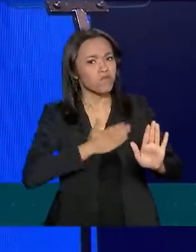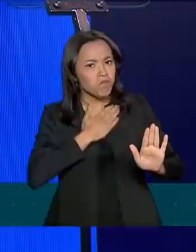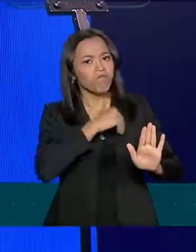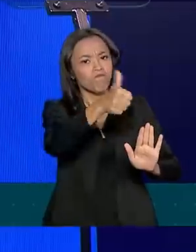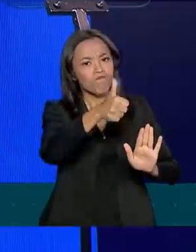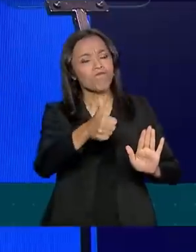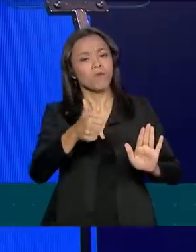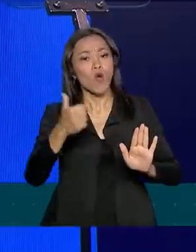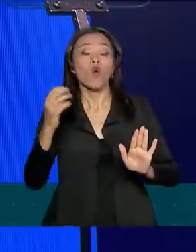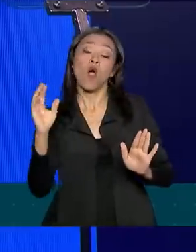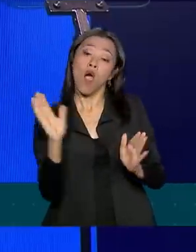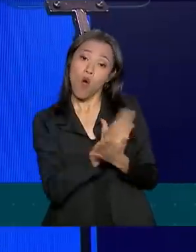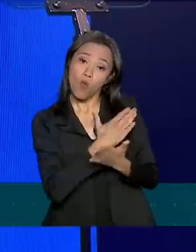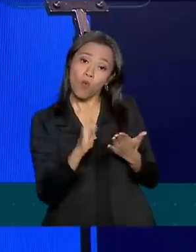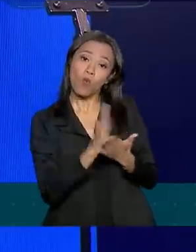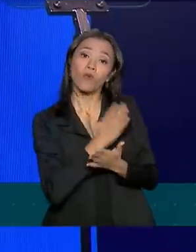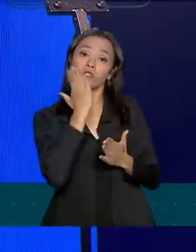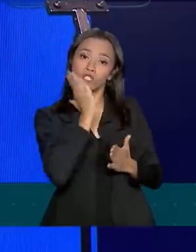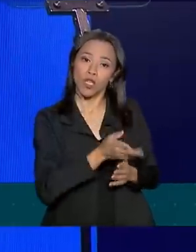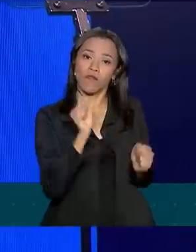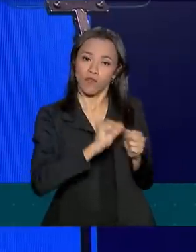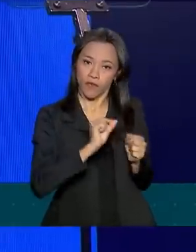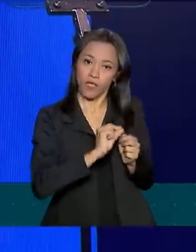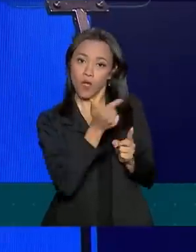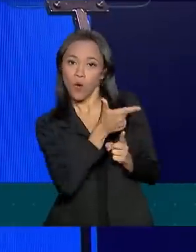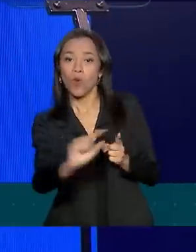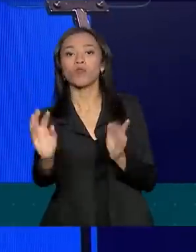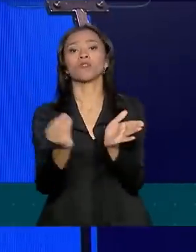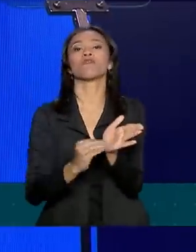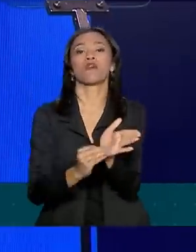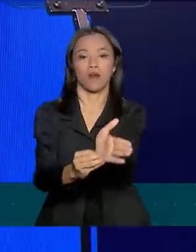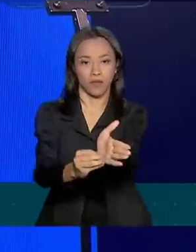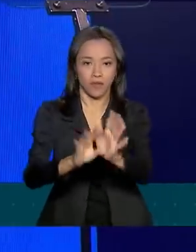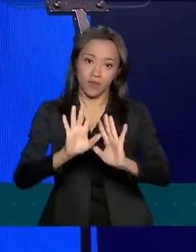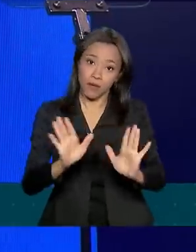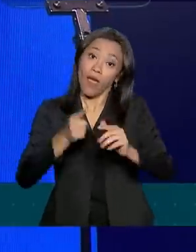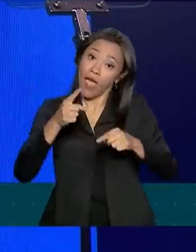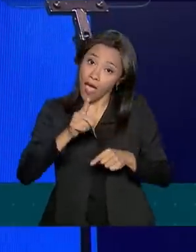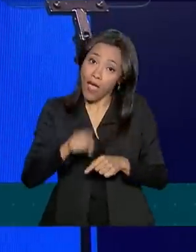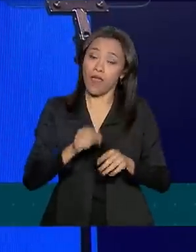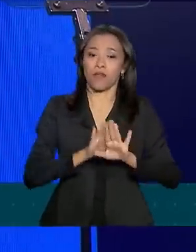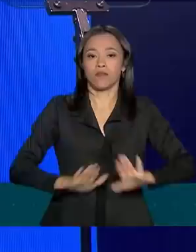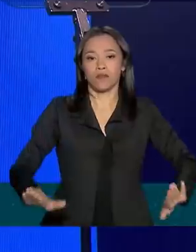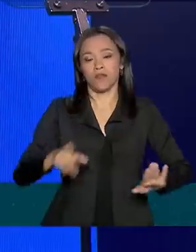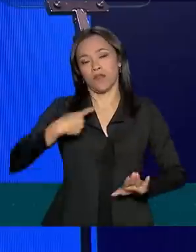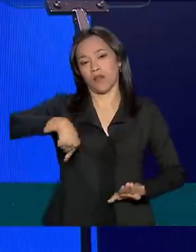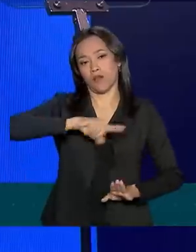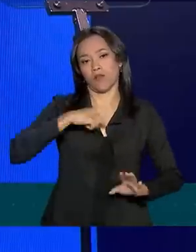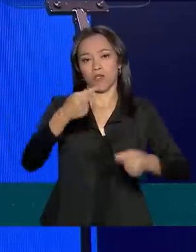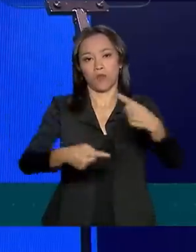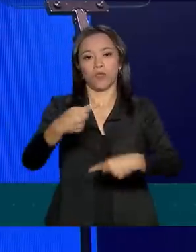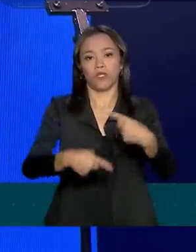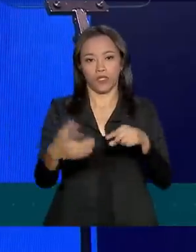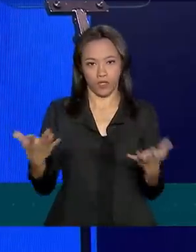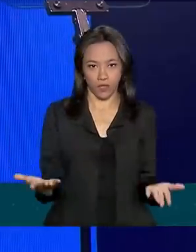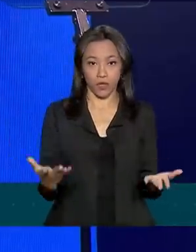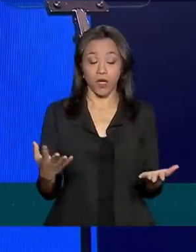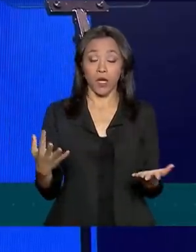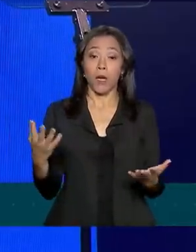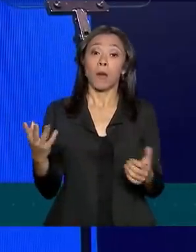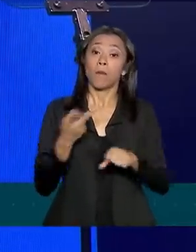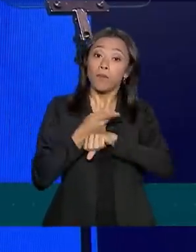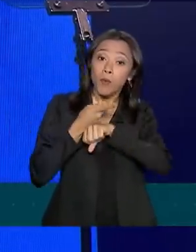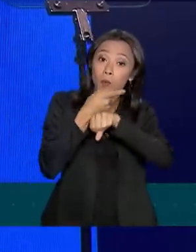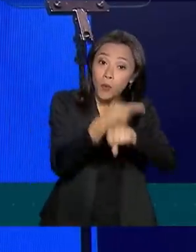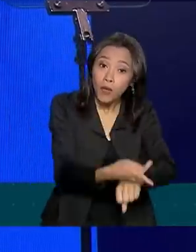final de implementação. Essa é que deve ser a nossa política. Buscar atender a